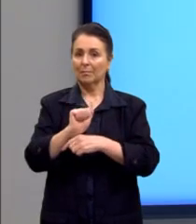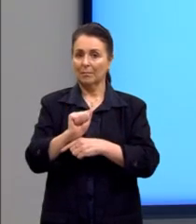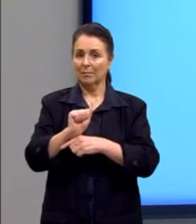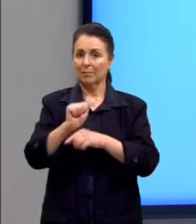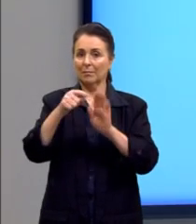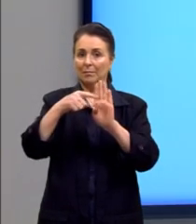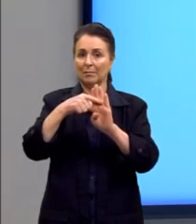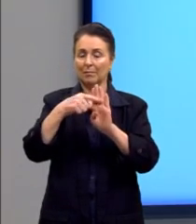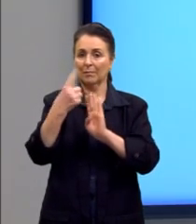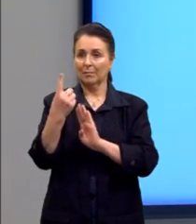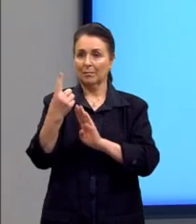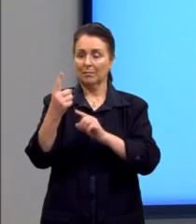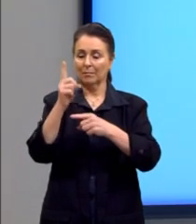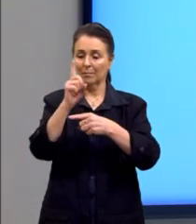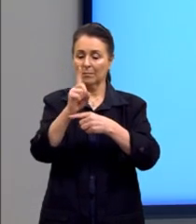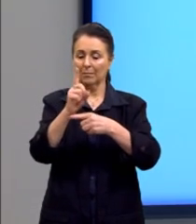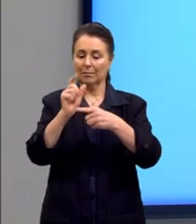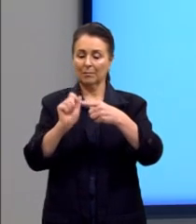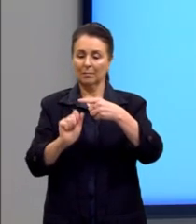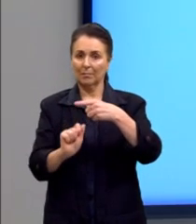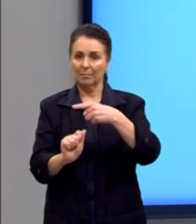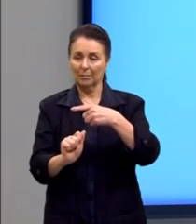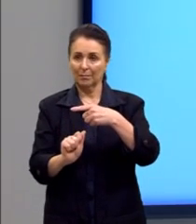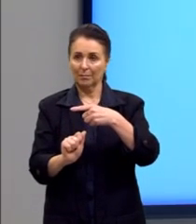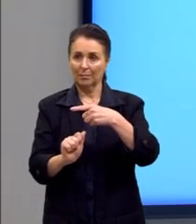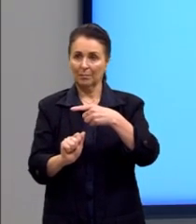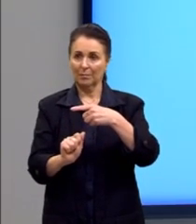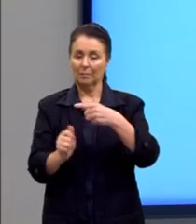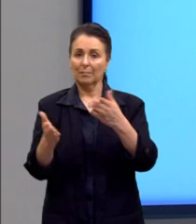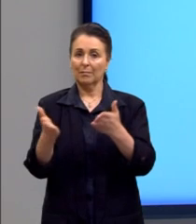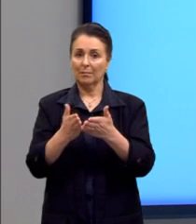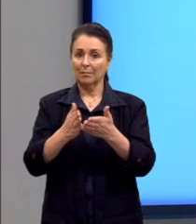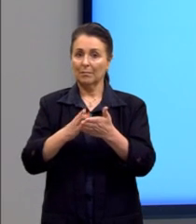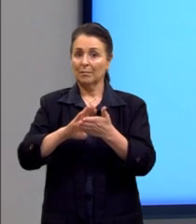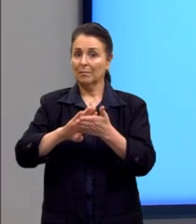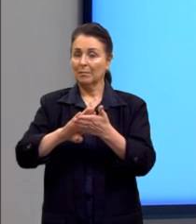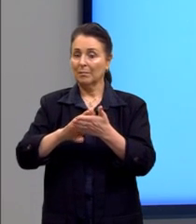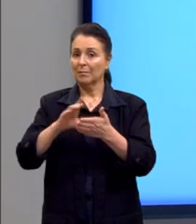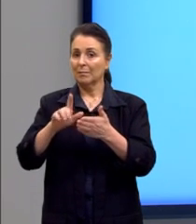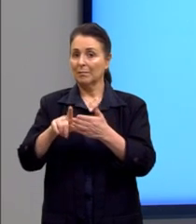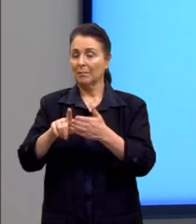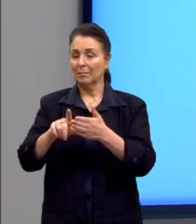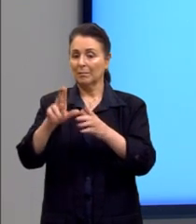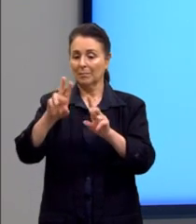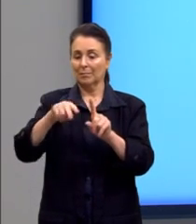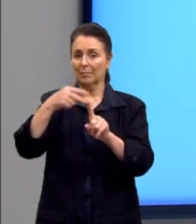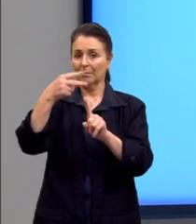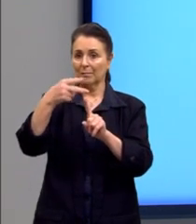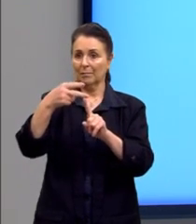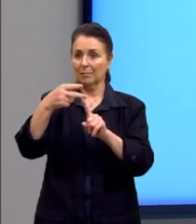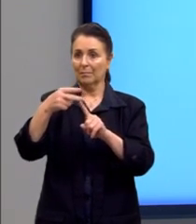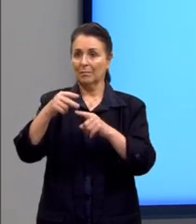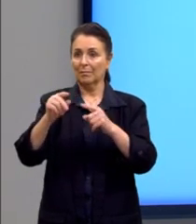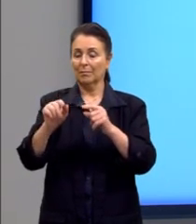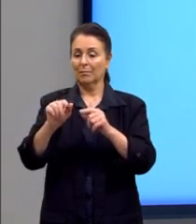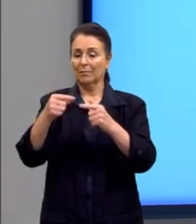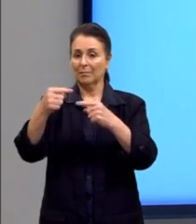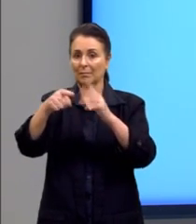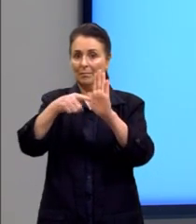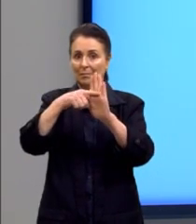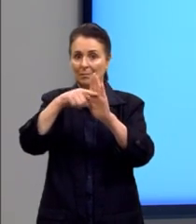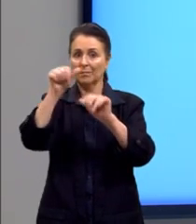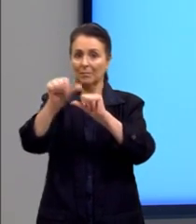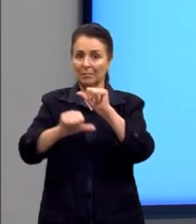1. 1 sobre A. E agora aqui nós tiramos o sinal do expoente. Então, 1 ficaria positivo, né?